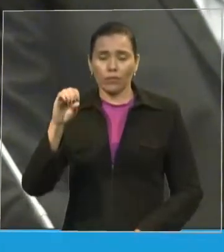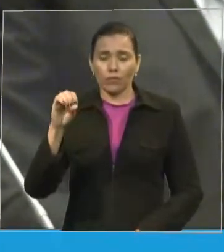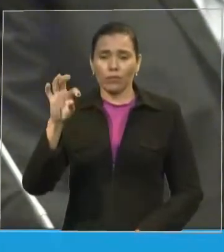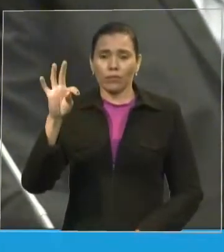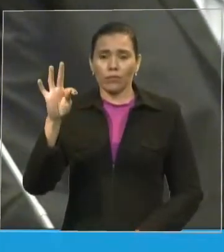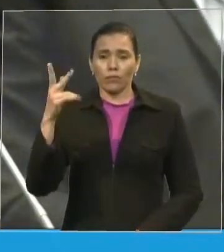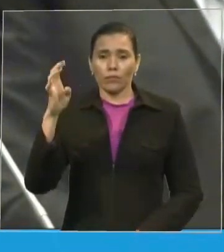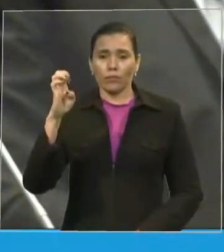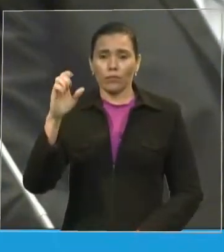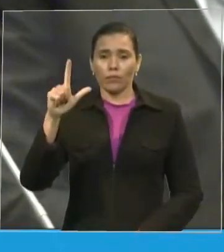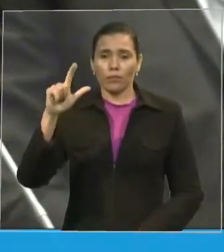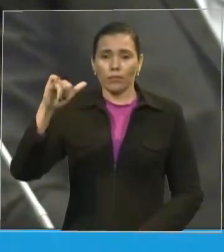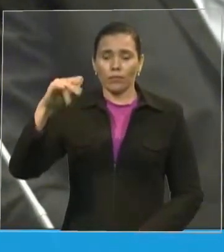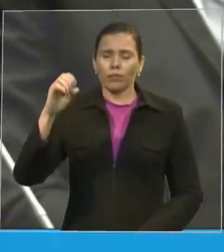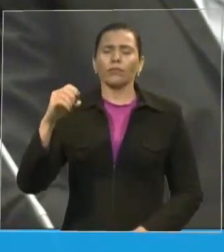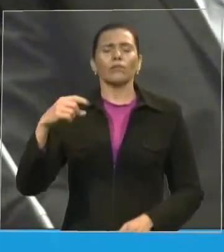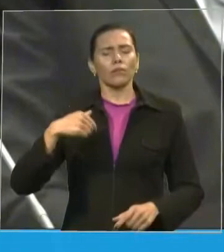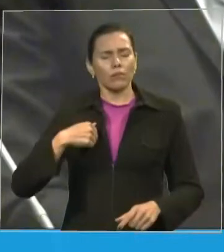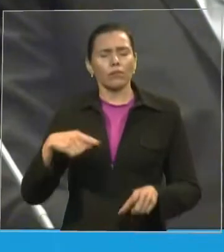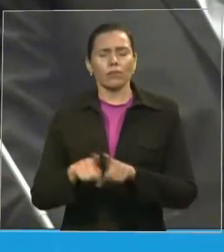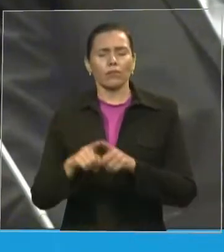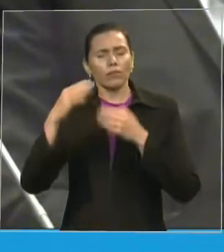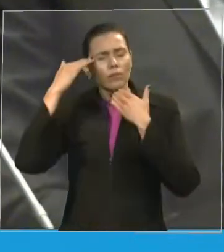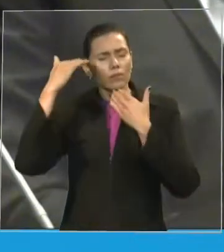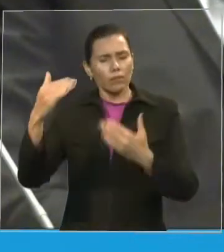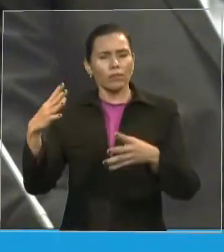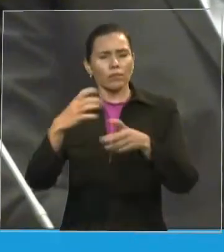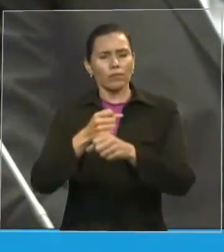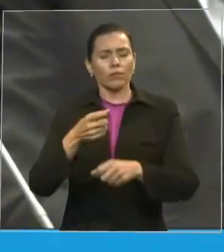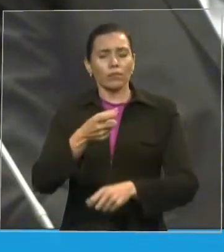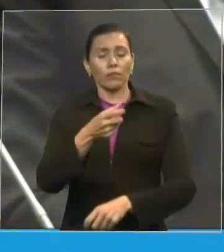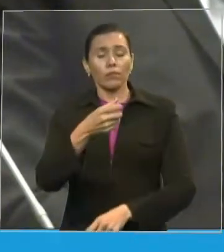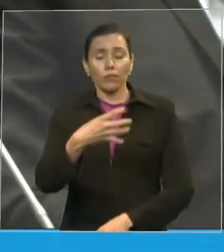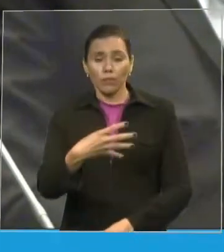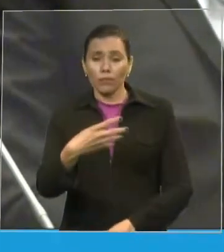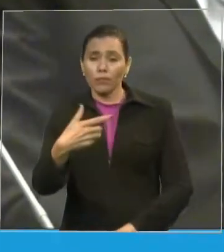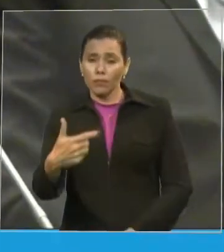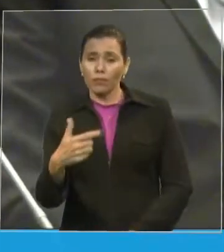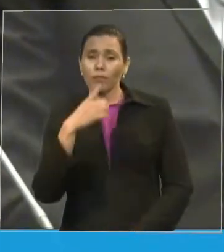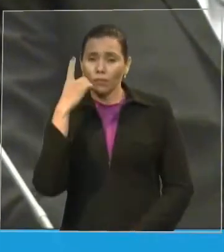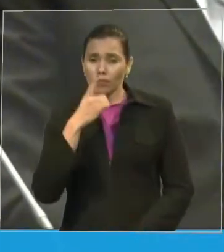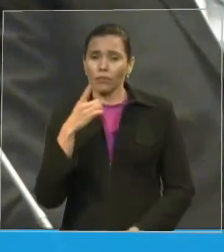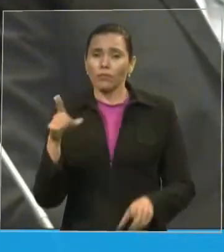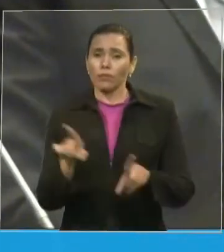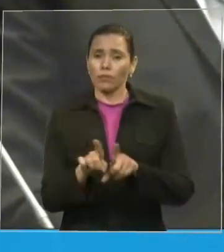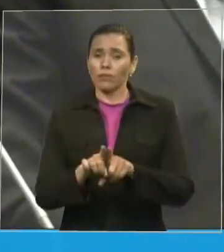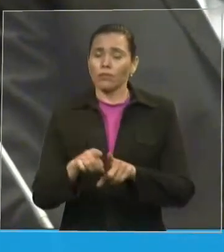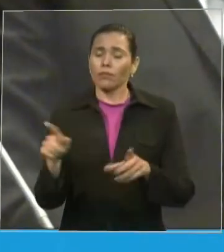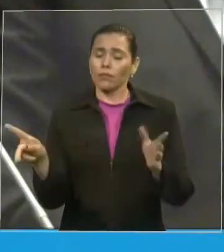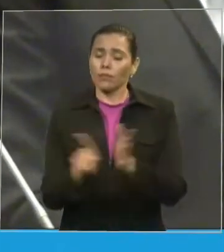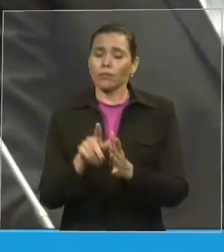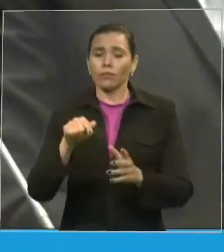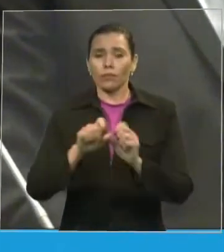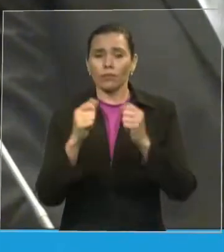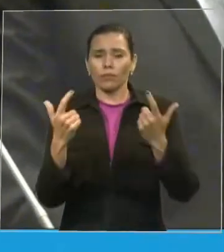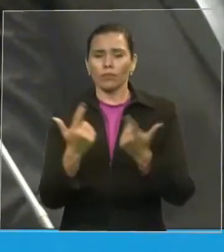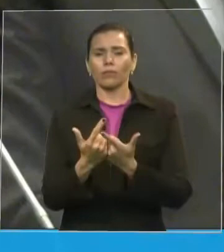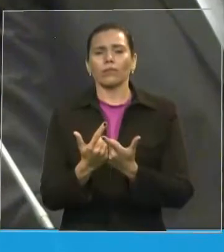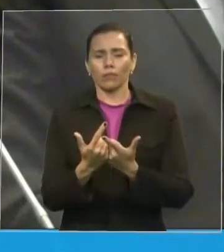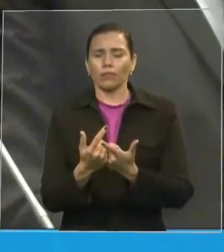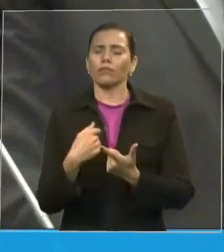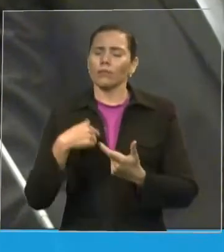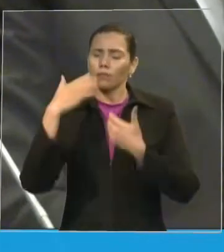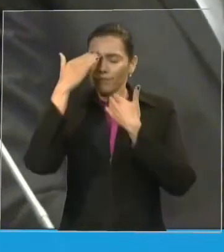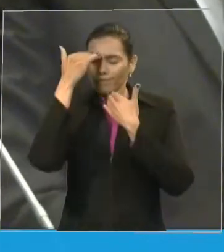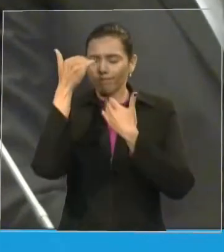assim a todos os 42 deputados que faz parte desse parlamento eu queria agradecer